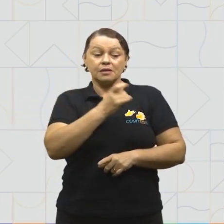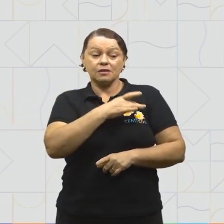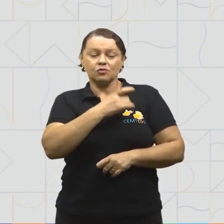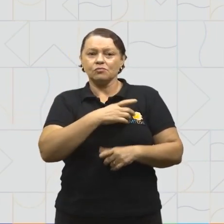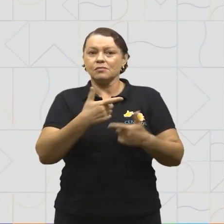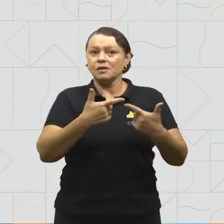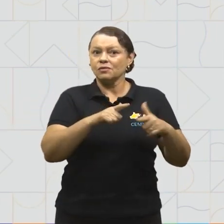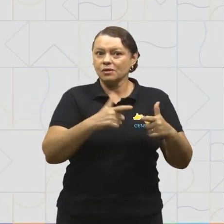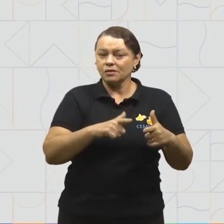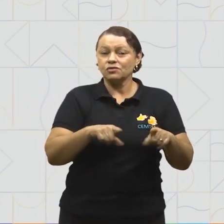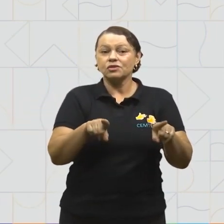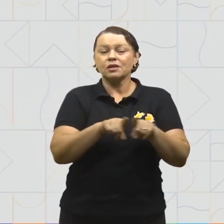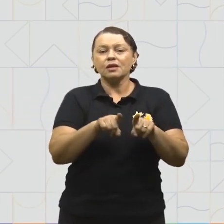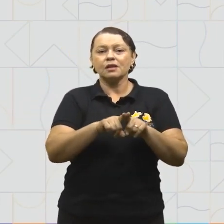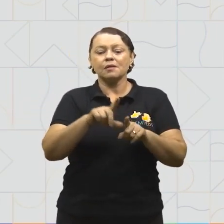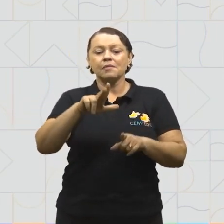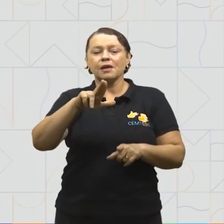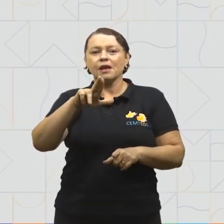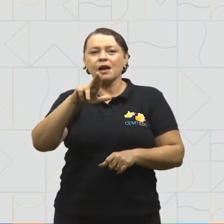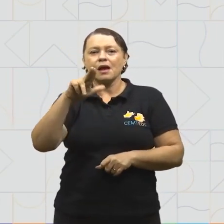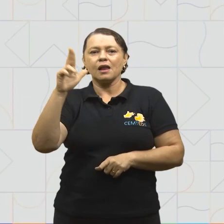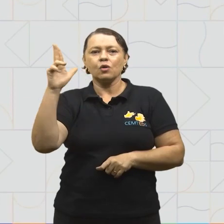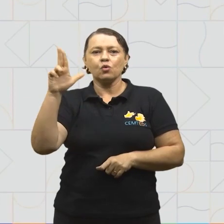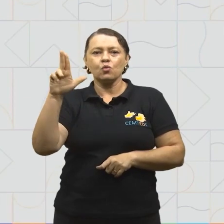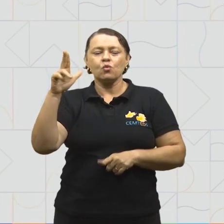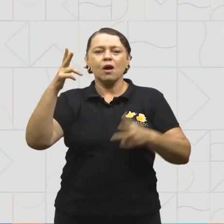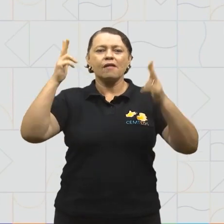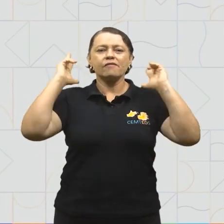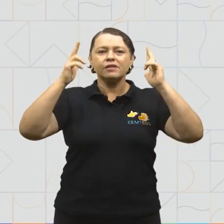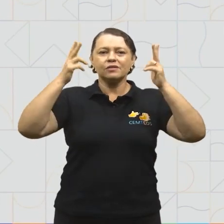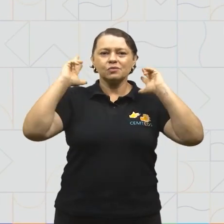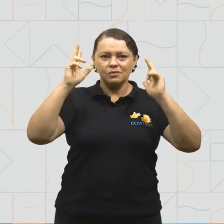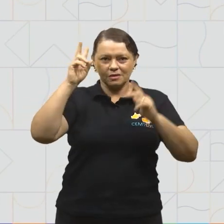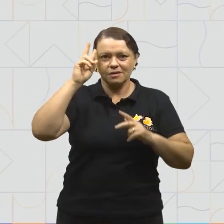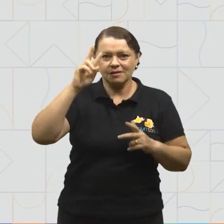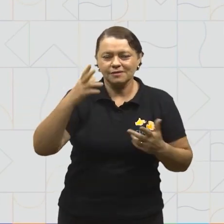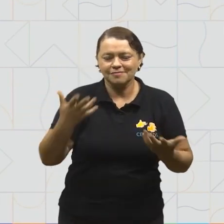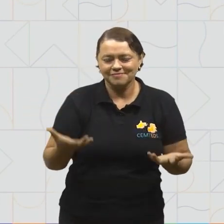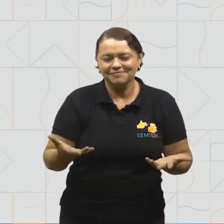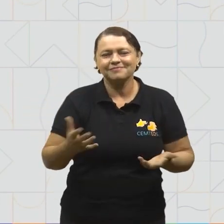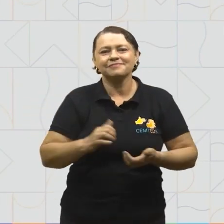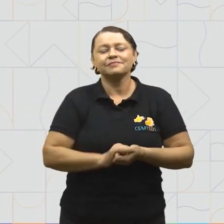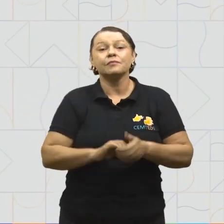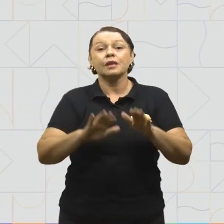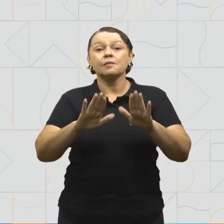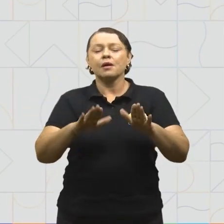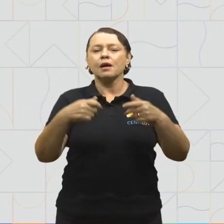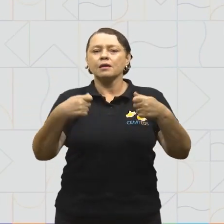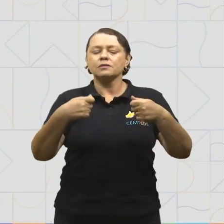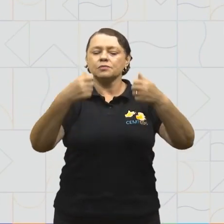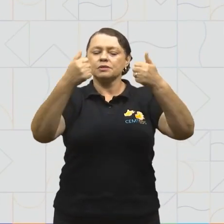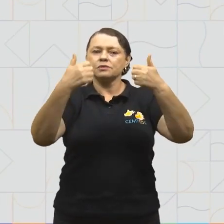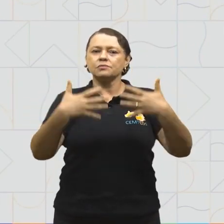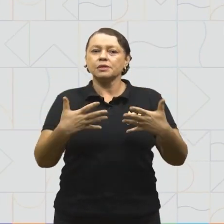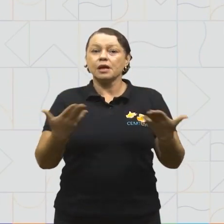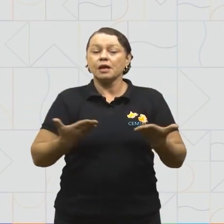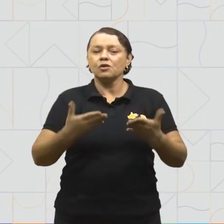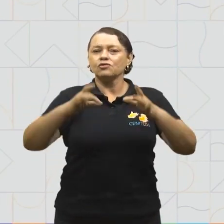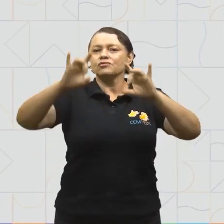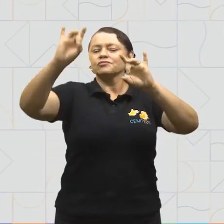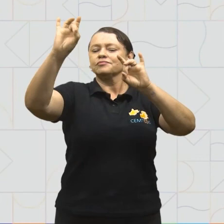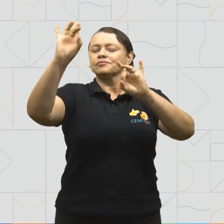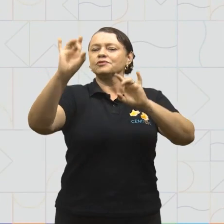Não Existia e a história da Luana no texto Lu, a Aventureira. Mas devo dizer que hoje foi